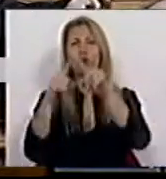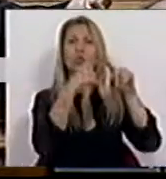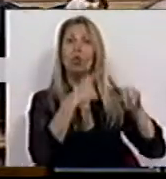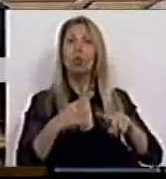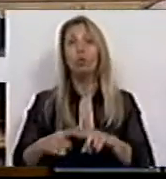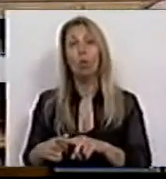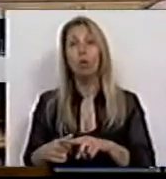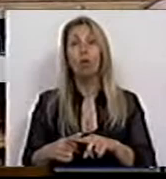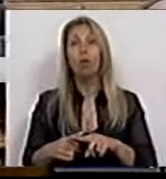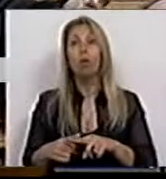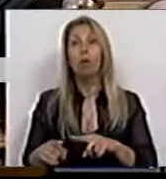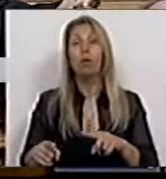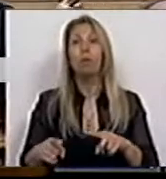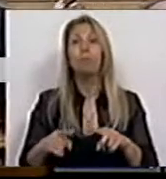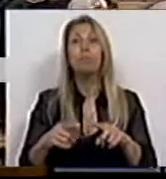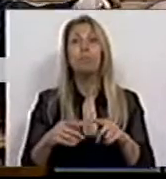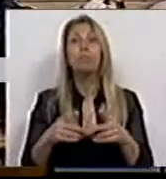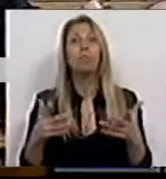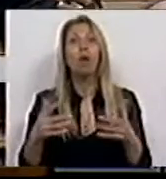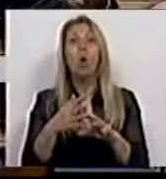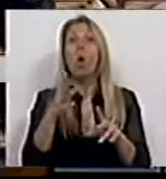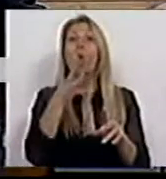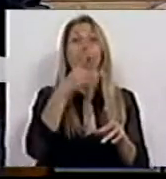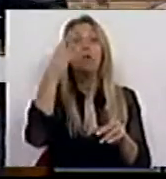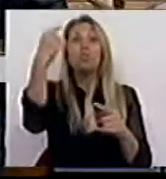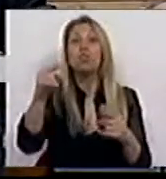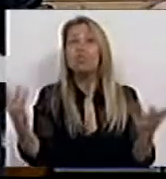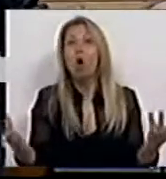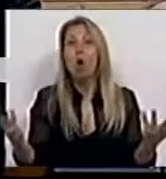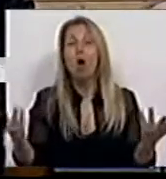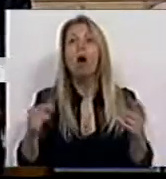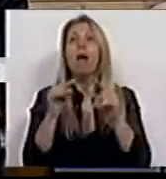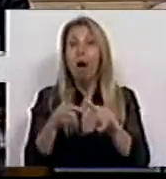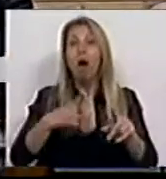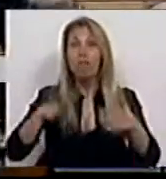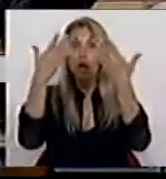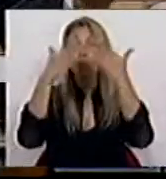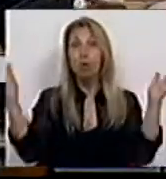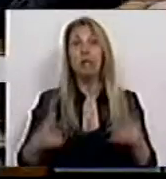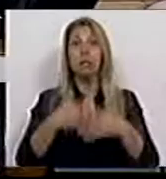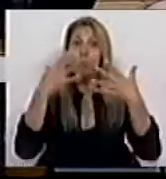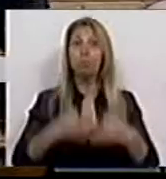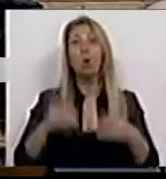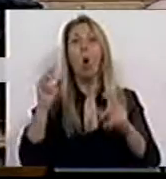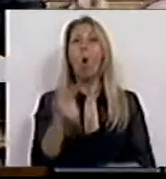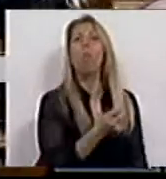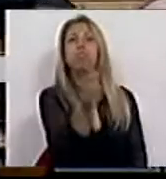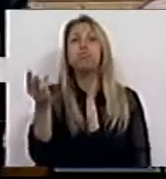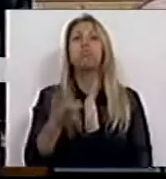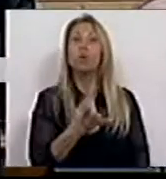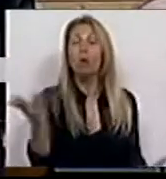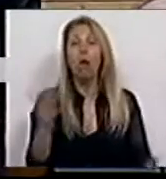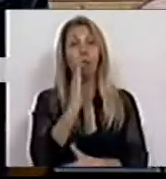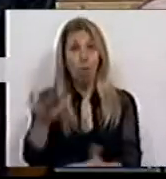um diálogo construtivo com aqueles que querem uma democracia plena e plural e aqueles que querem propostas